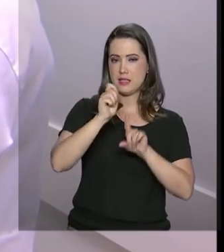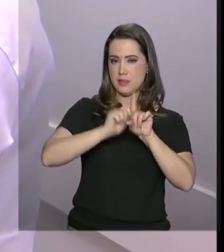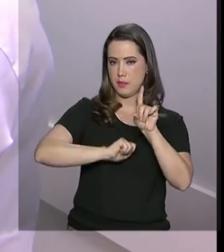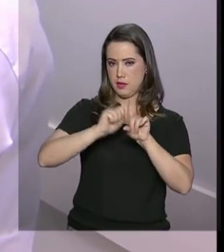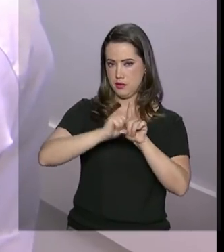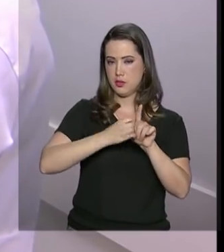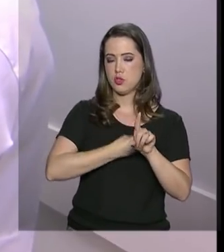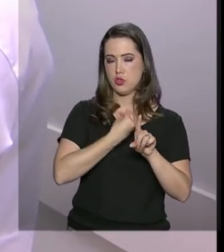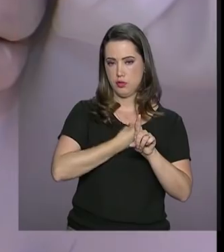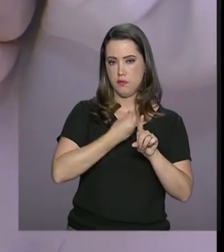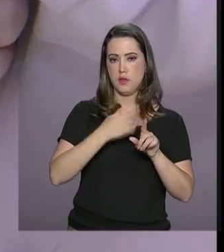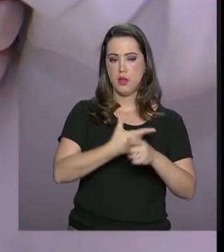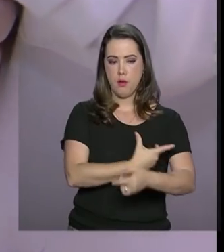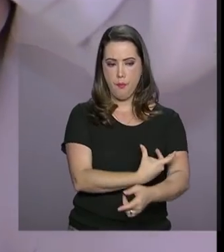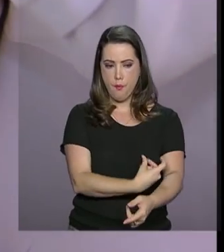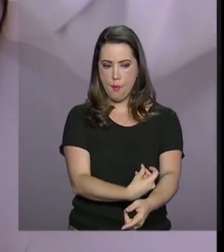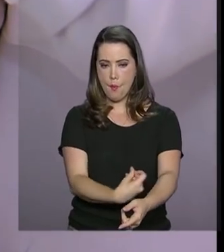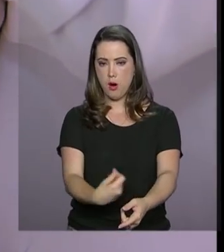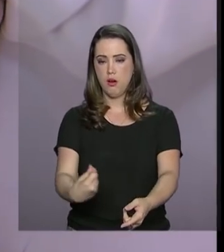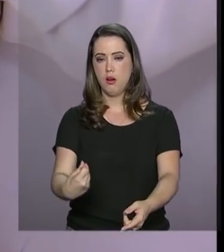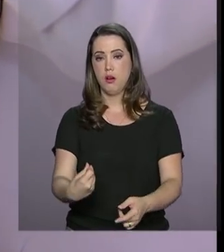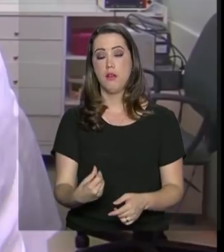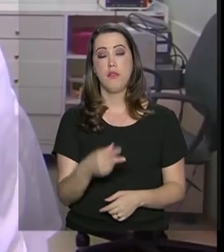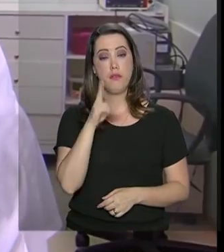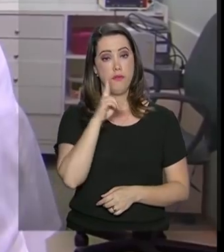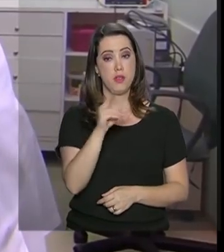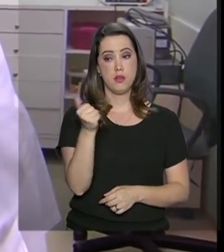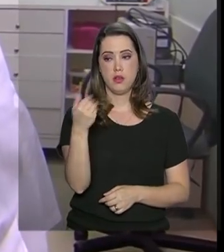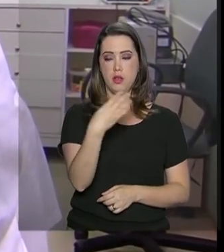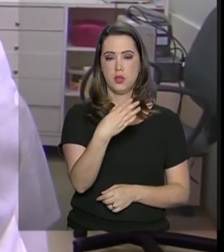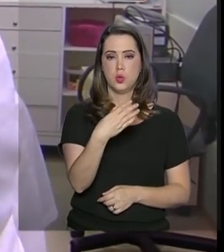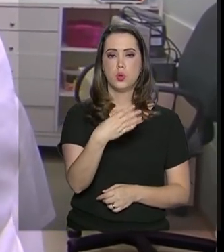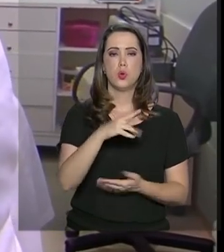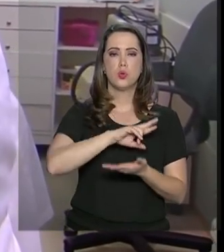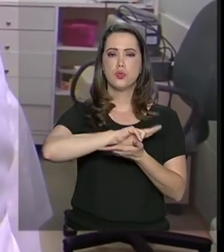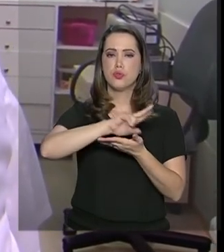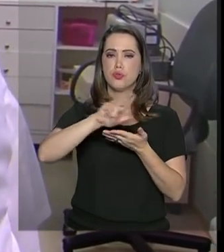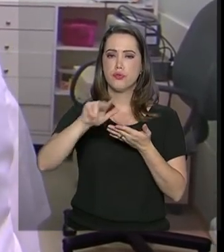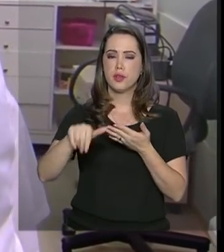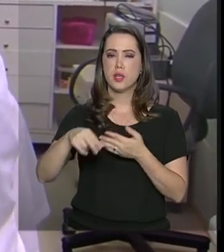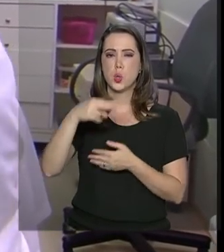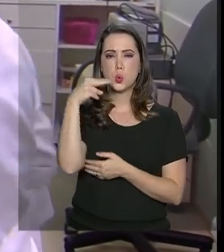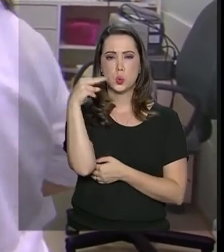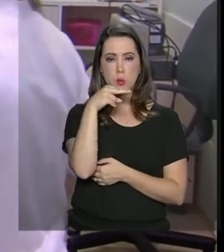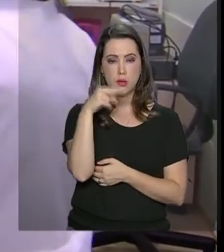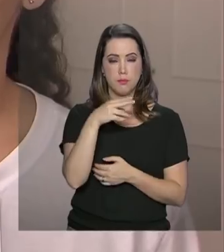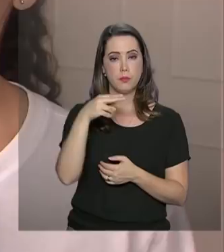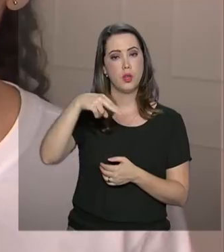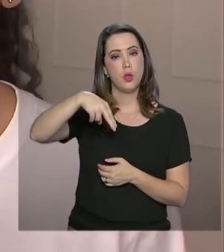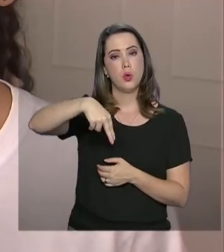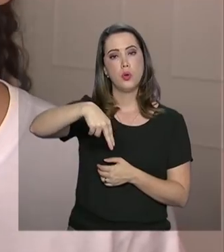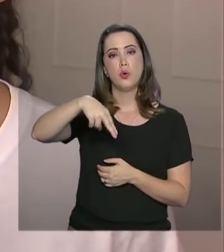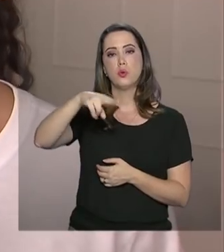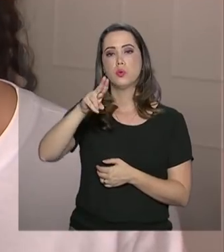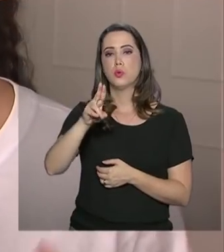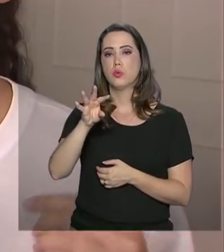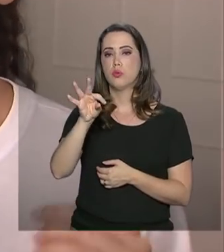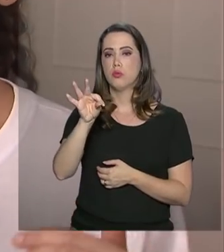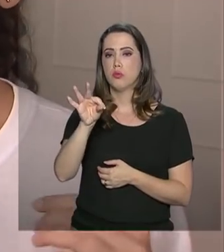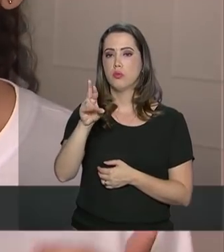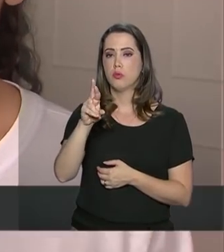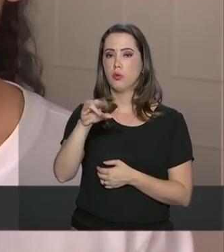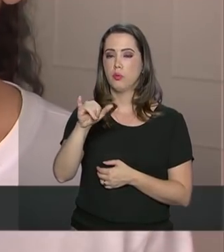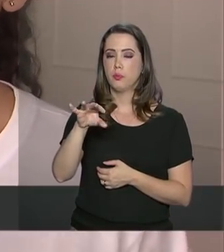realizar o mapeamento sanguíneo de 14 micronutrientes, como zinco, selênio e vitamina B. Esse diagnóstico